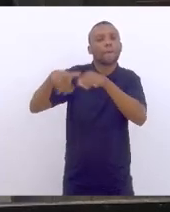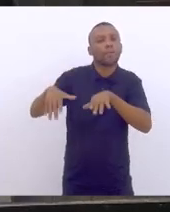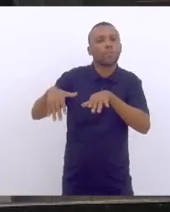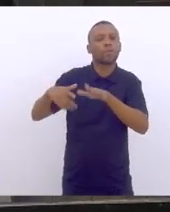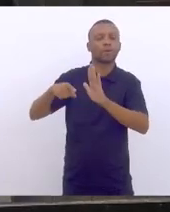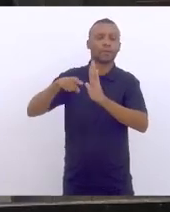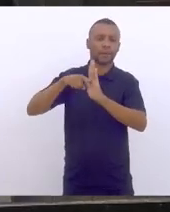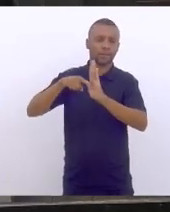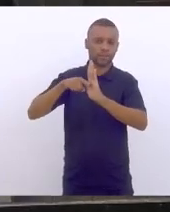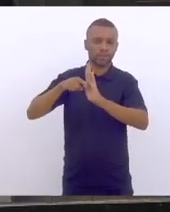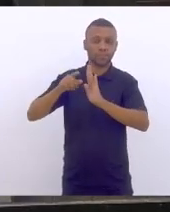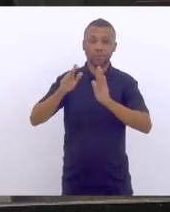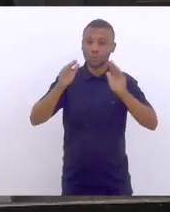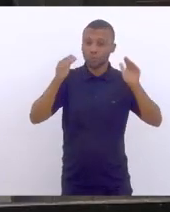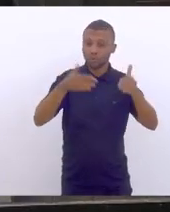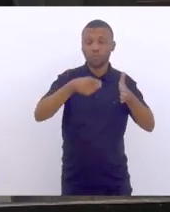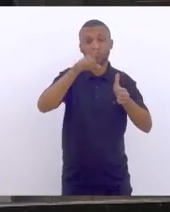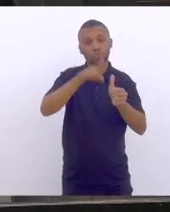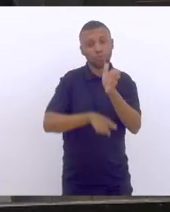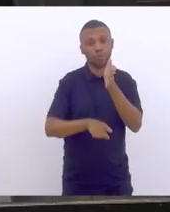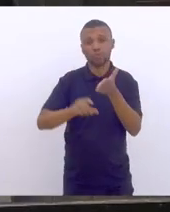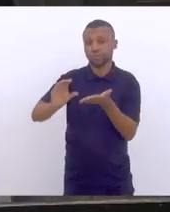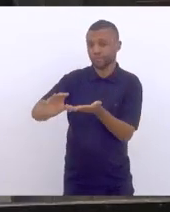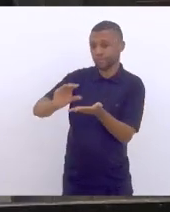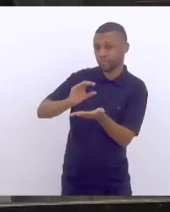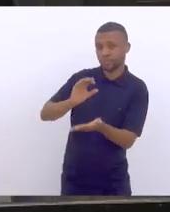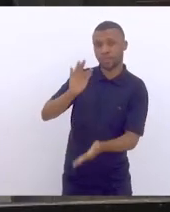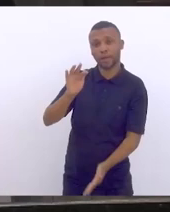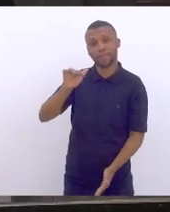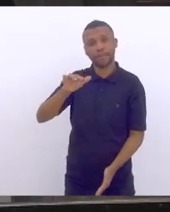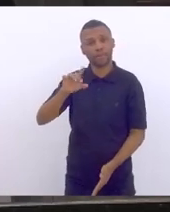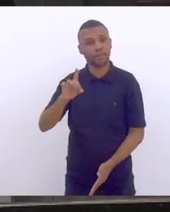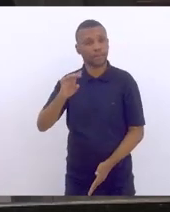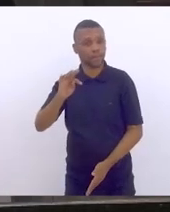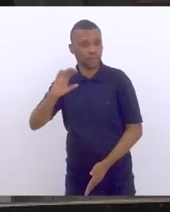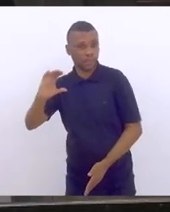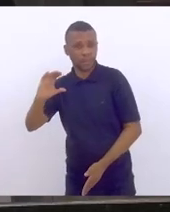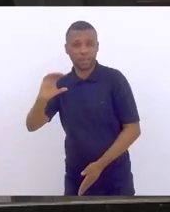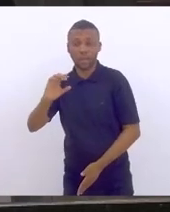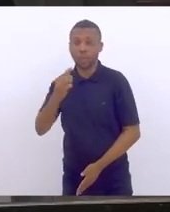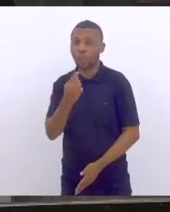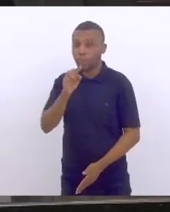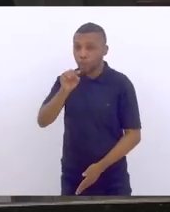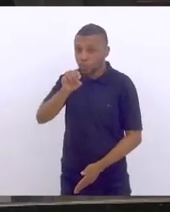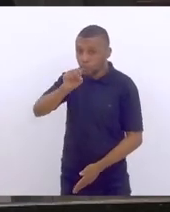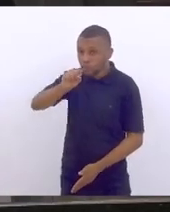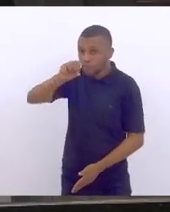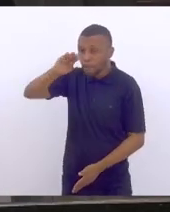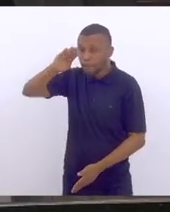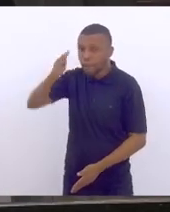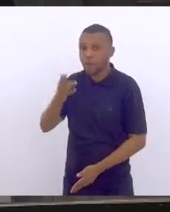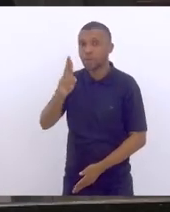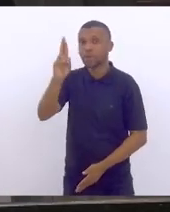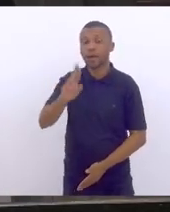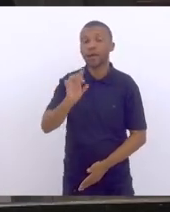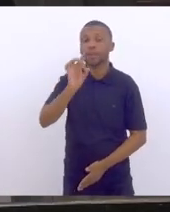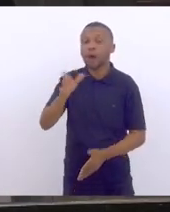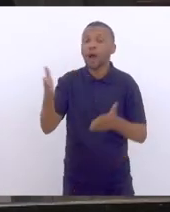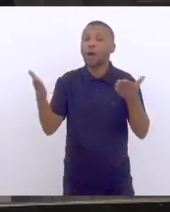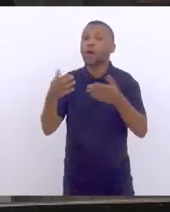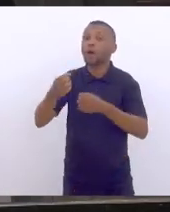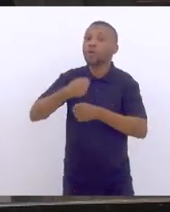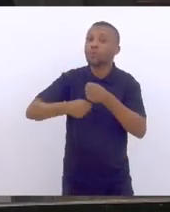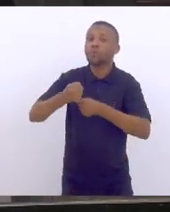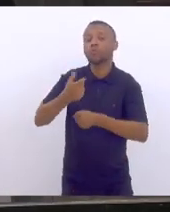do FNDCT é de 1,8 bilhão de reais, só no restante do ano agora, de 2022. E